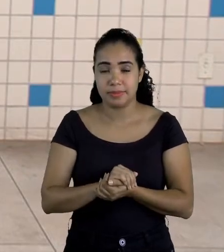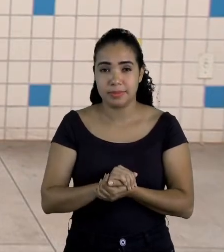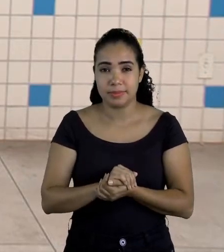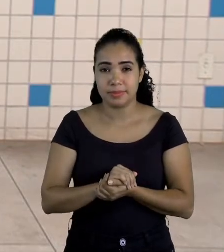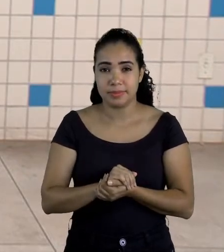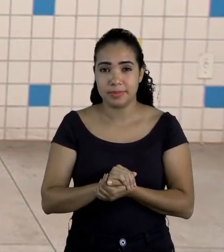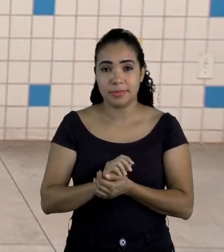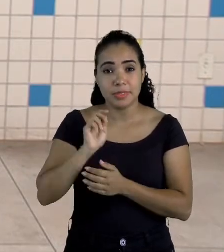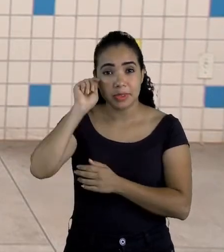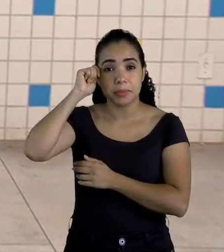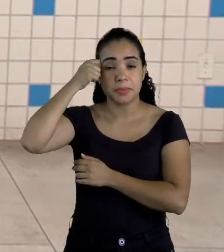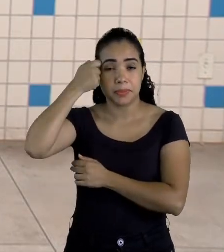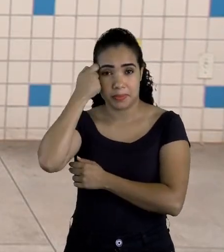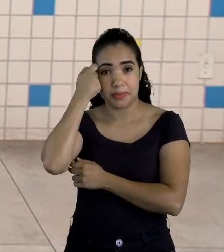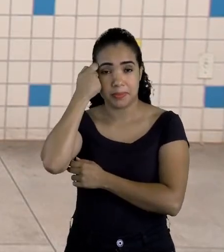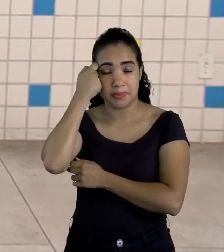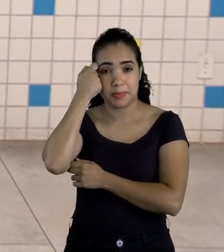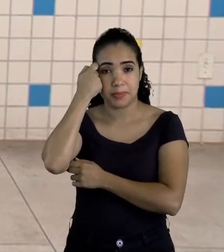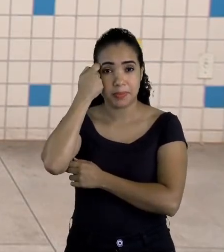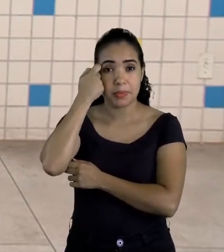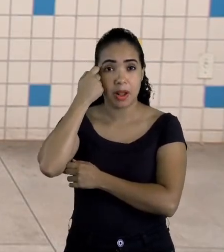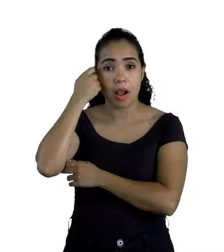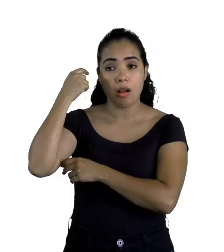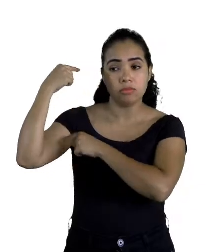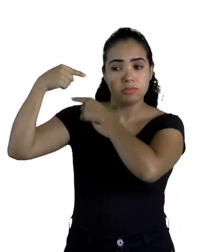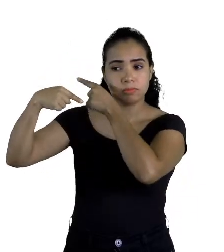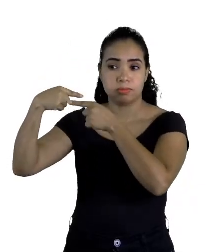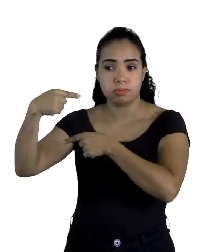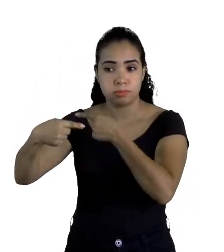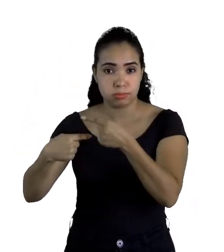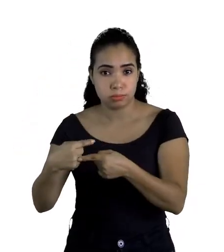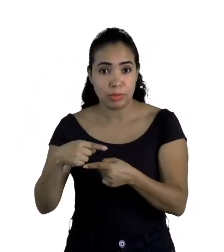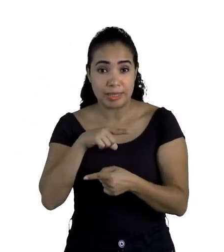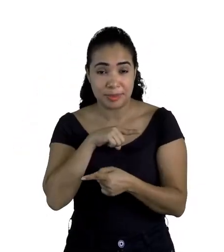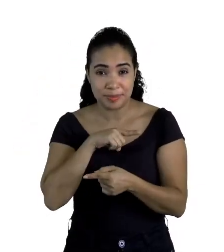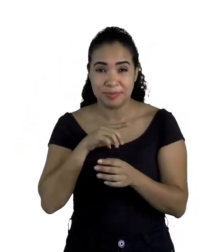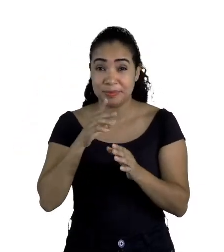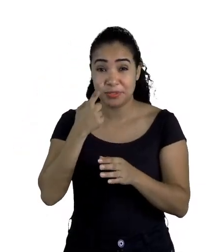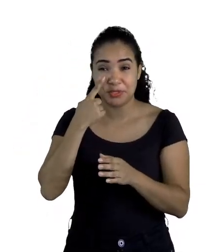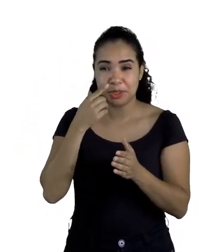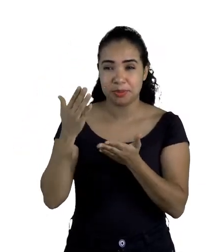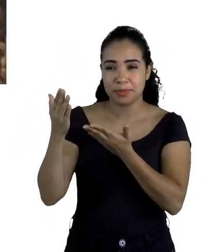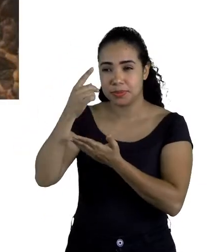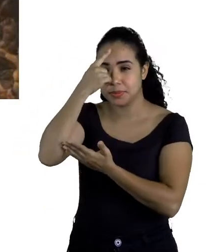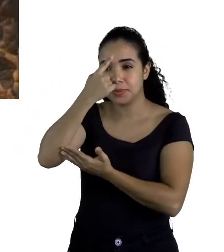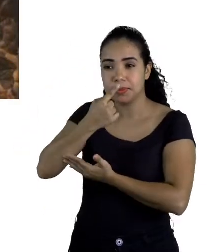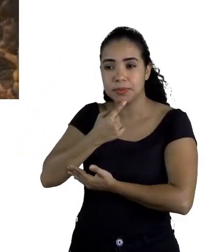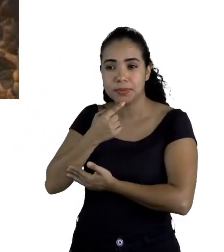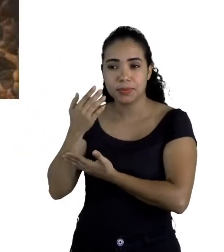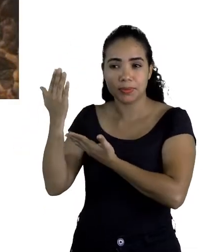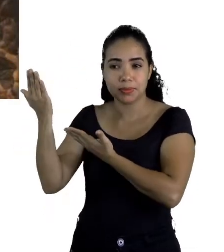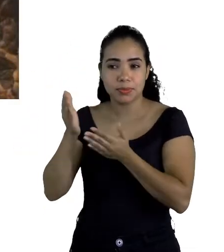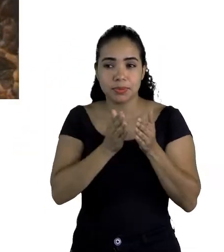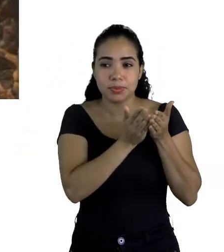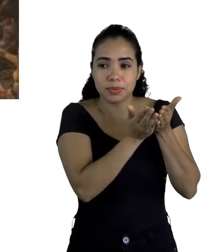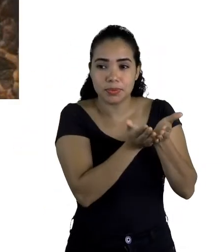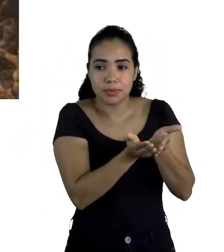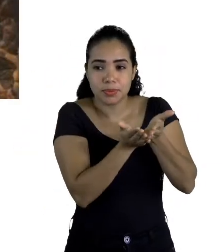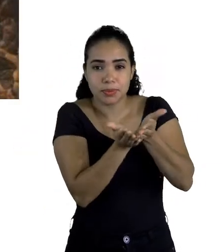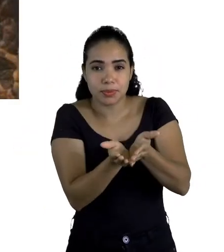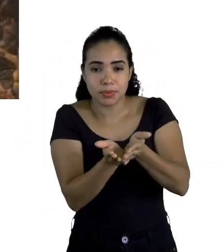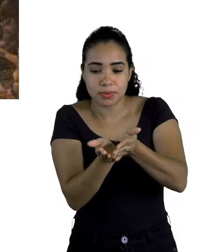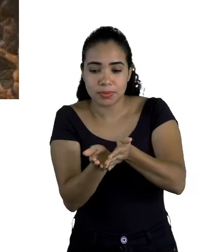afrodescendentes. Olha aí na telinha, tem a imagem aí dos navios negreiros.